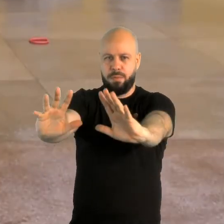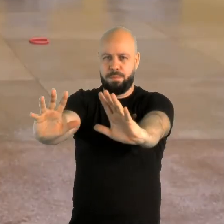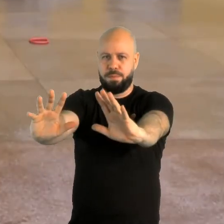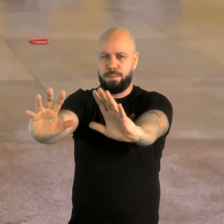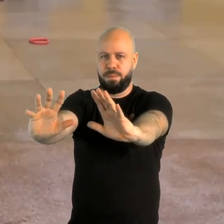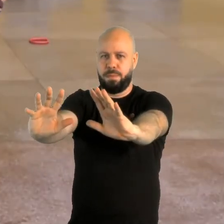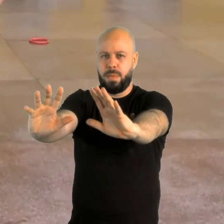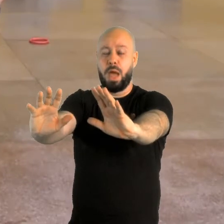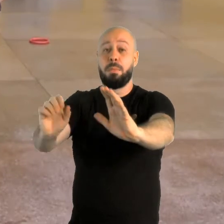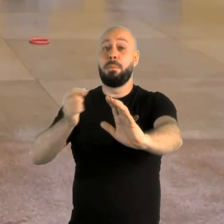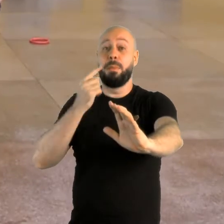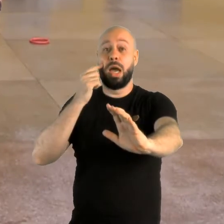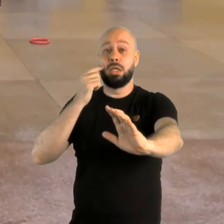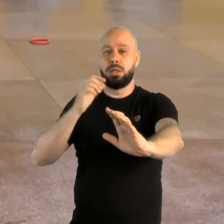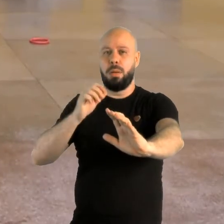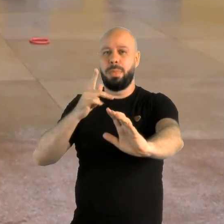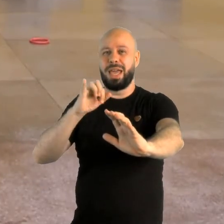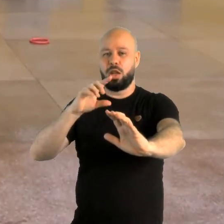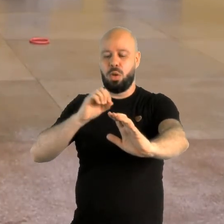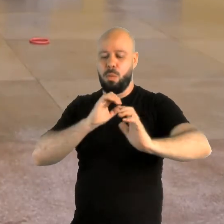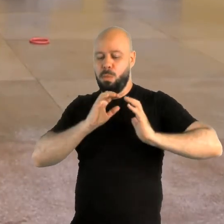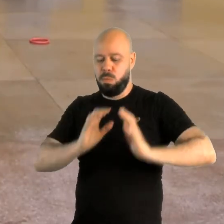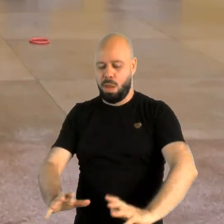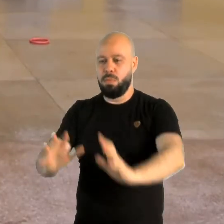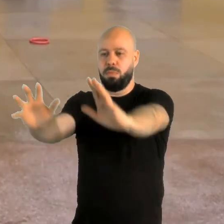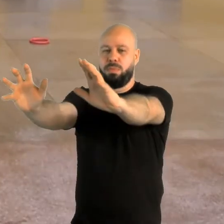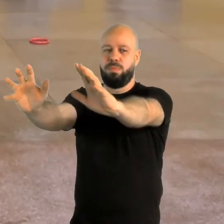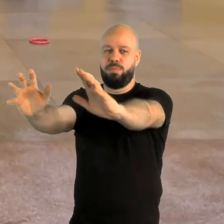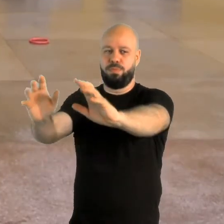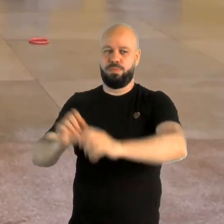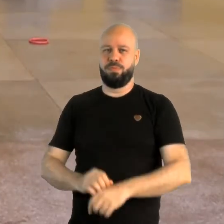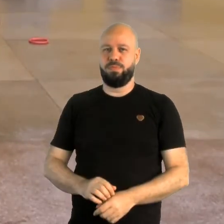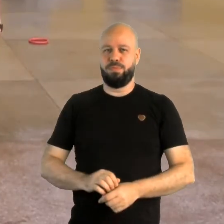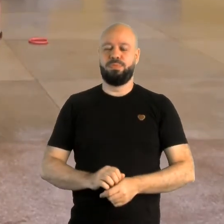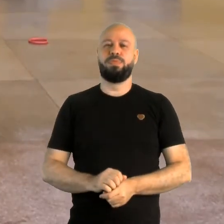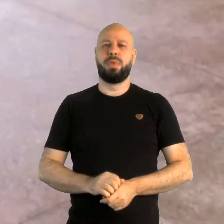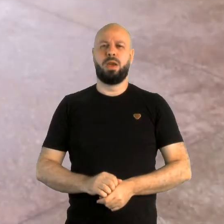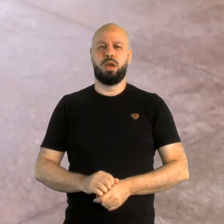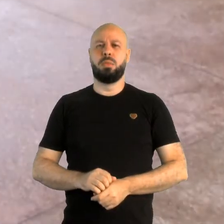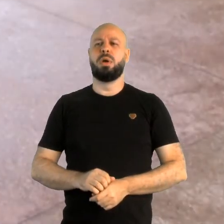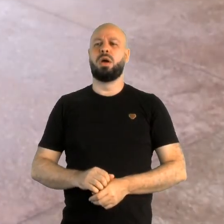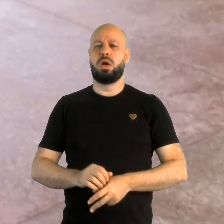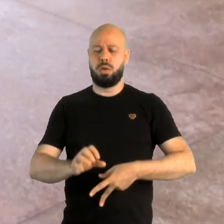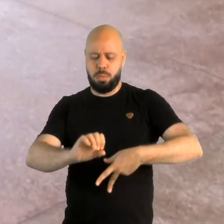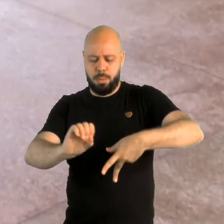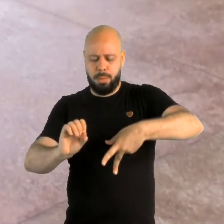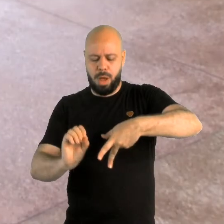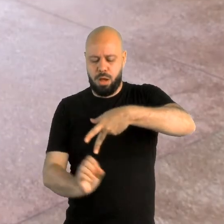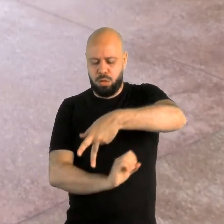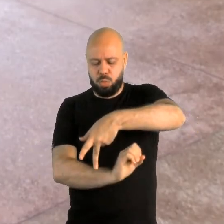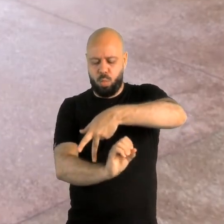picado. Bateu no chão, até o colega. Ok? Passei na esquerda,